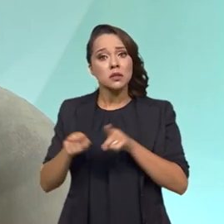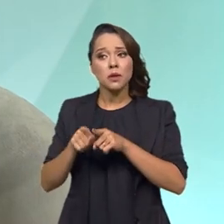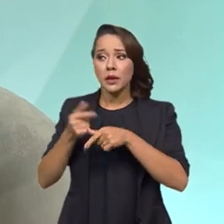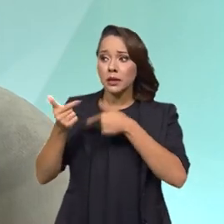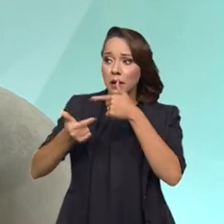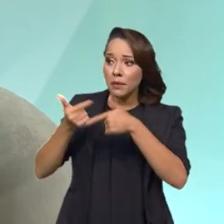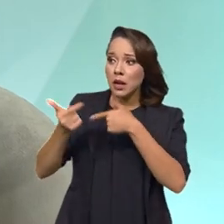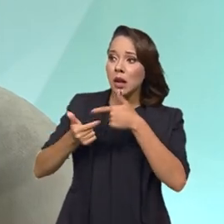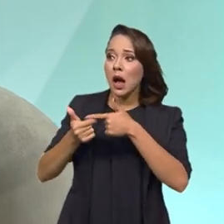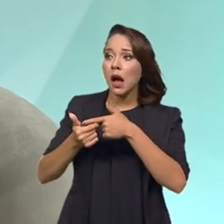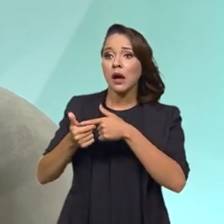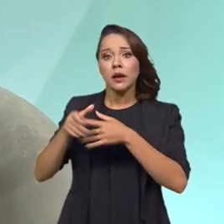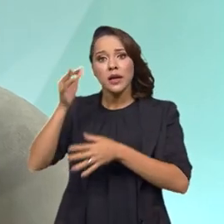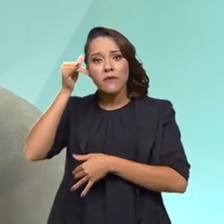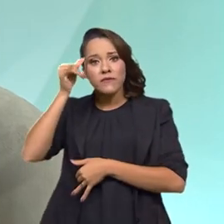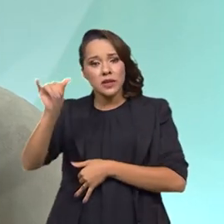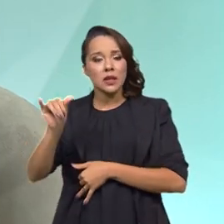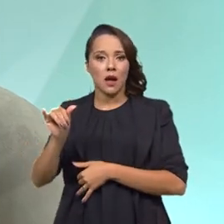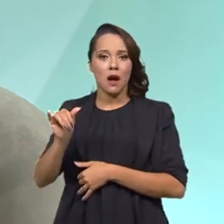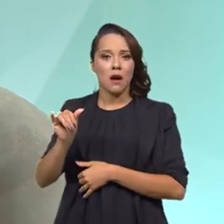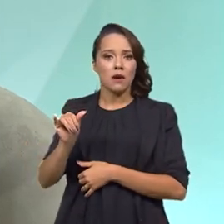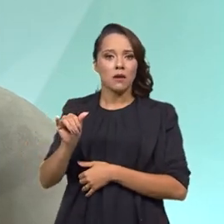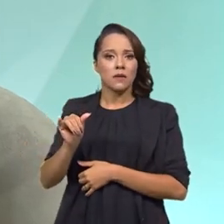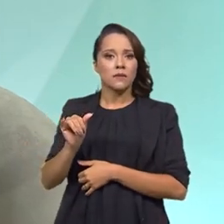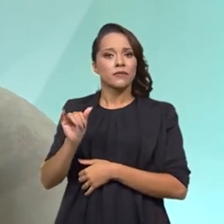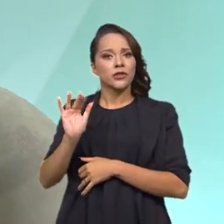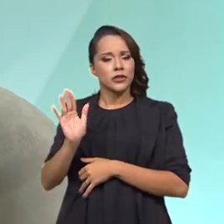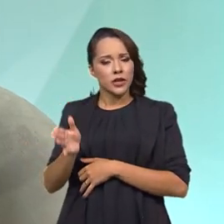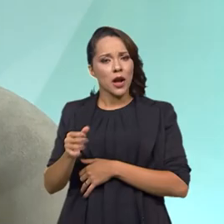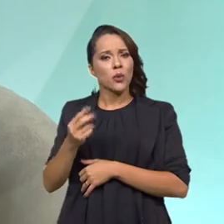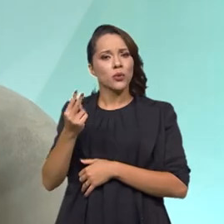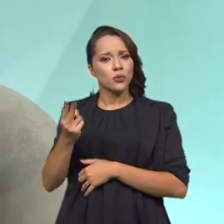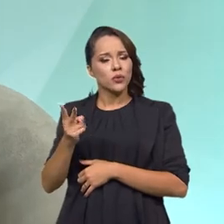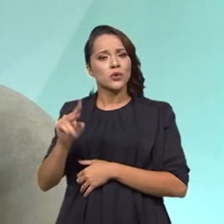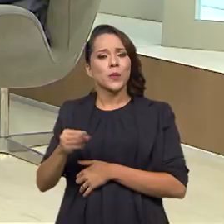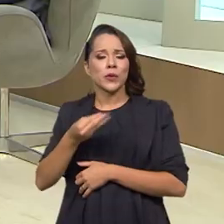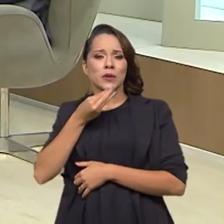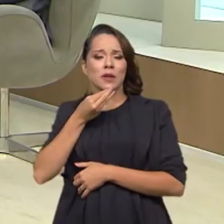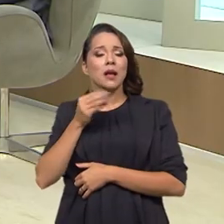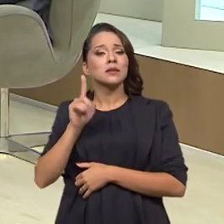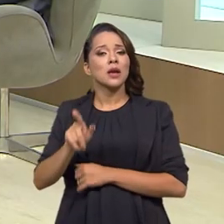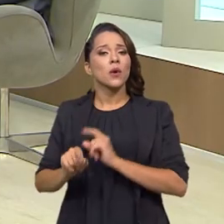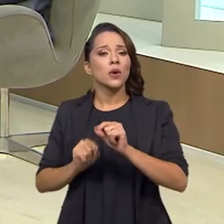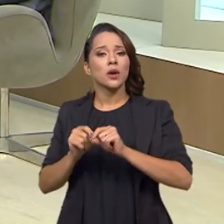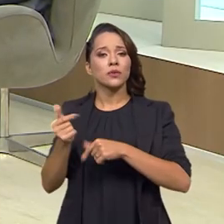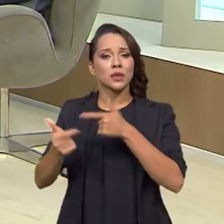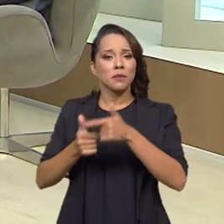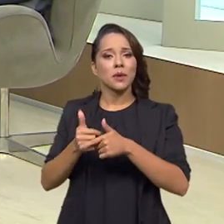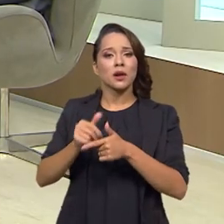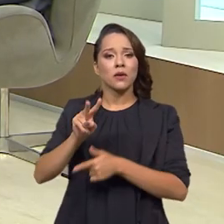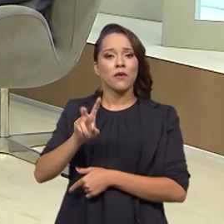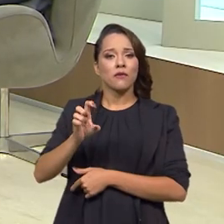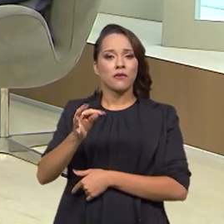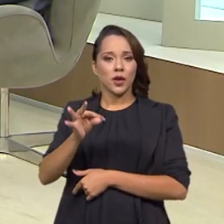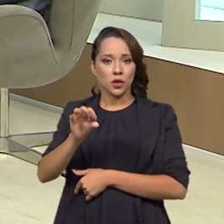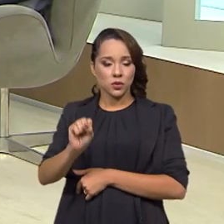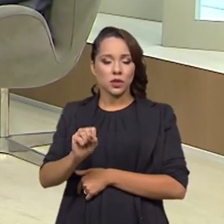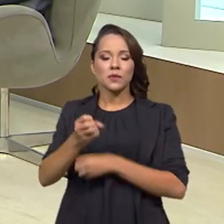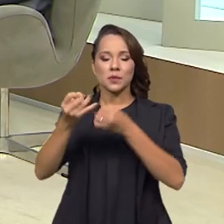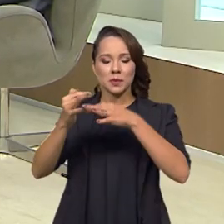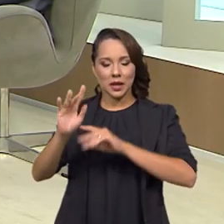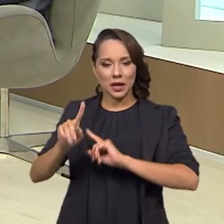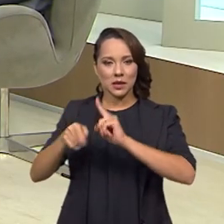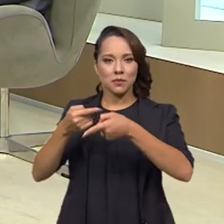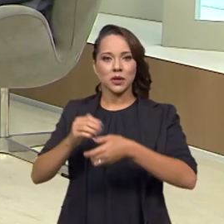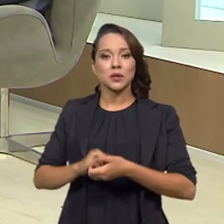atuar e coibir o que nós estamos fazendo, já com duas oportunidades, que é a operação vetos, né? Que vamos citar daqui a